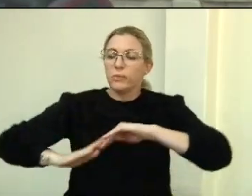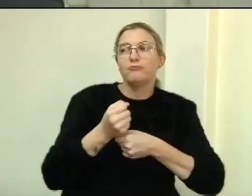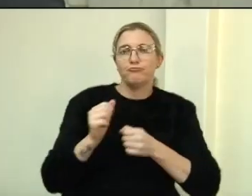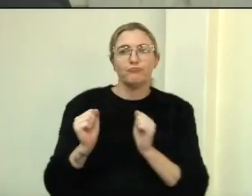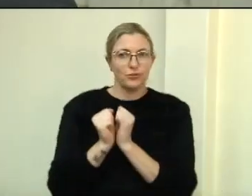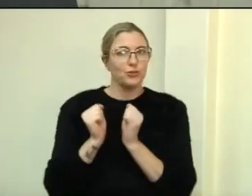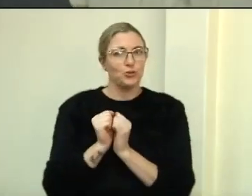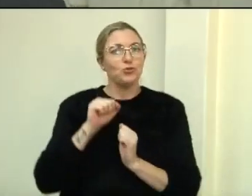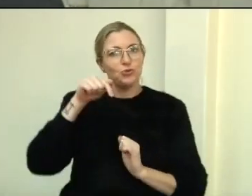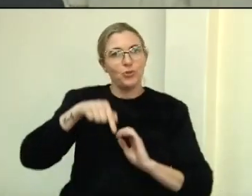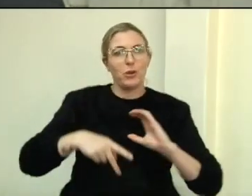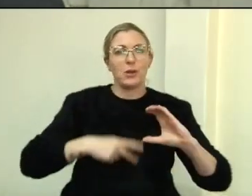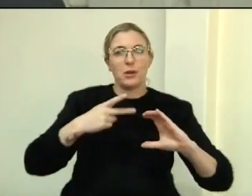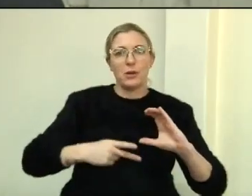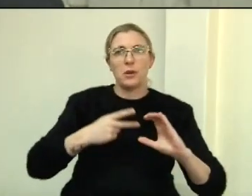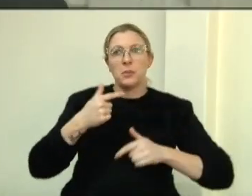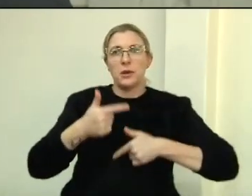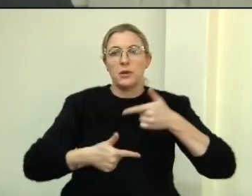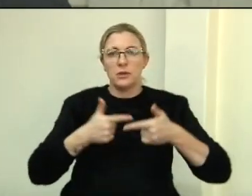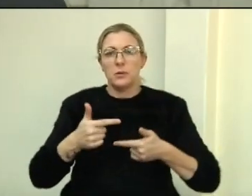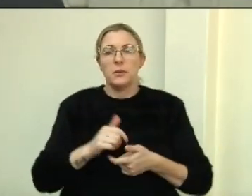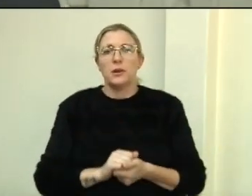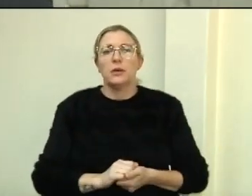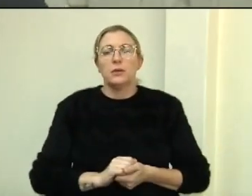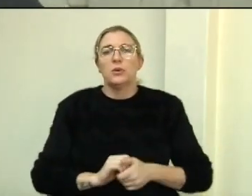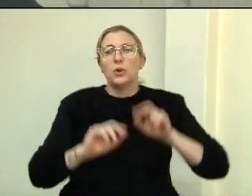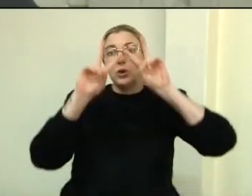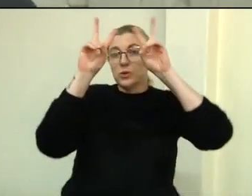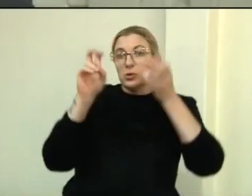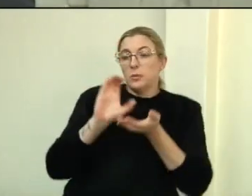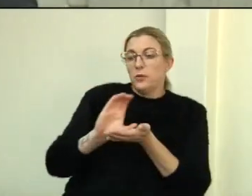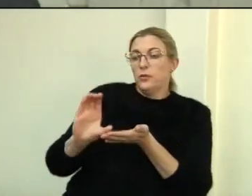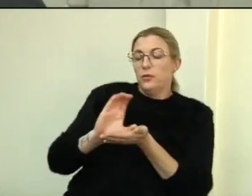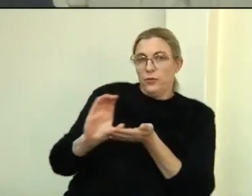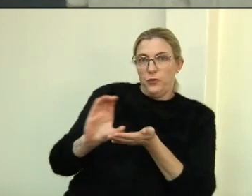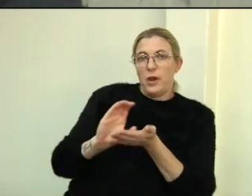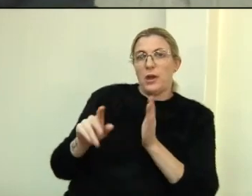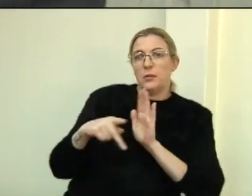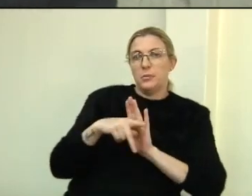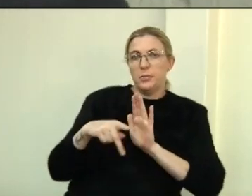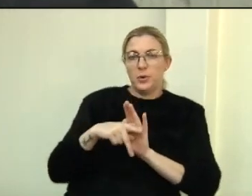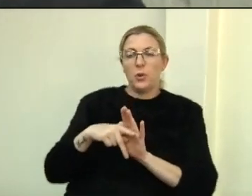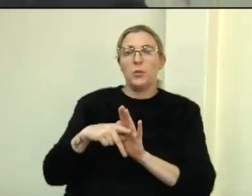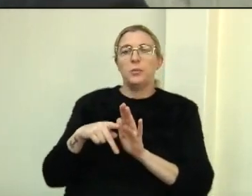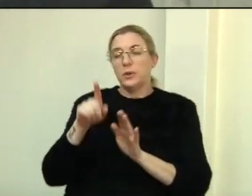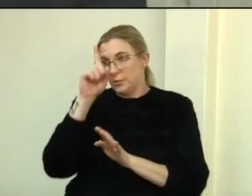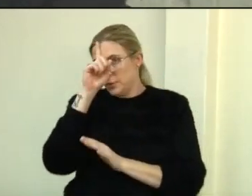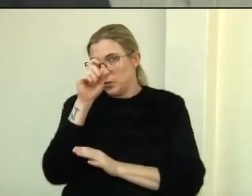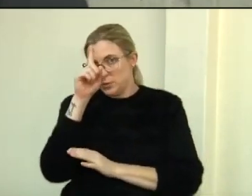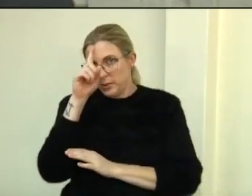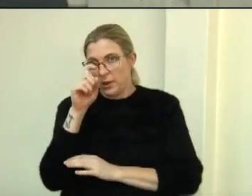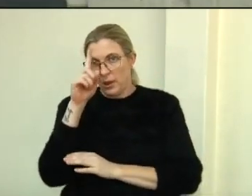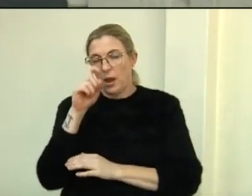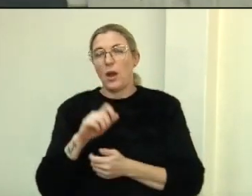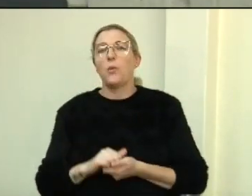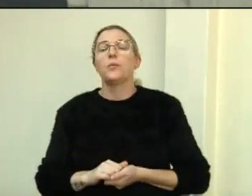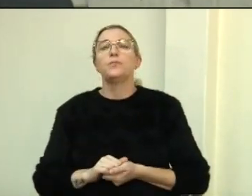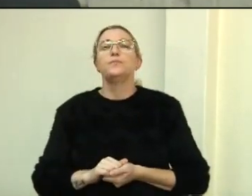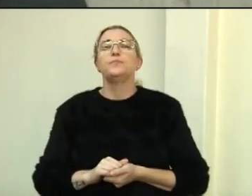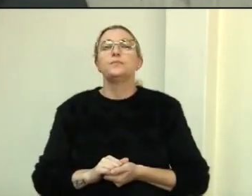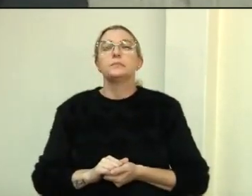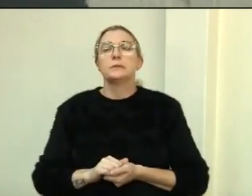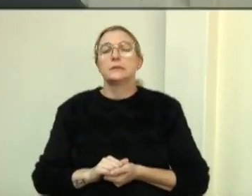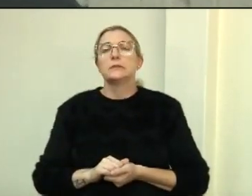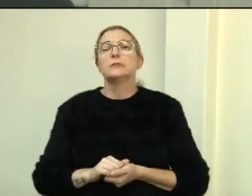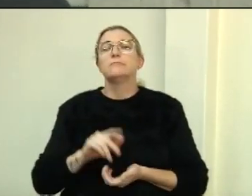filhos. A respeito das emendas, quero seguir aqui a linha do vereador Araújo, que se manifestou aqui na tribuna. Realmente são